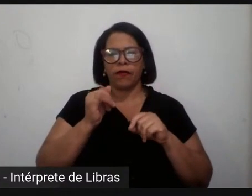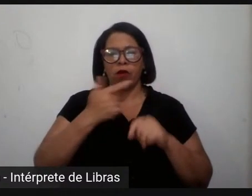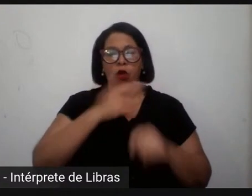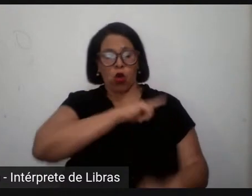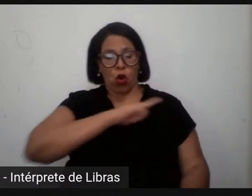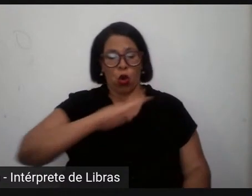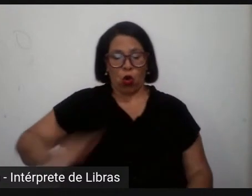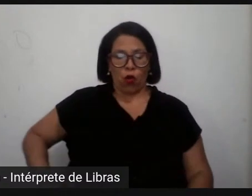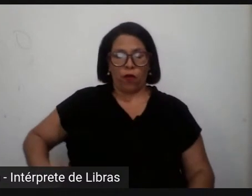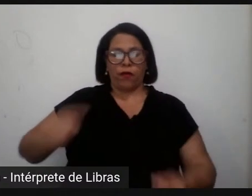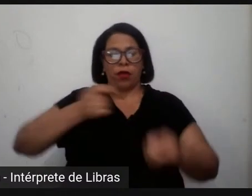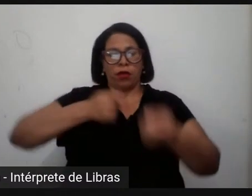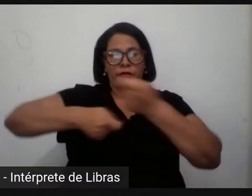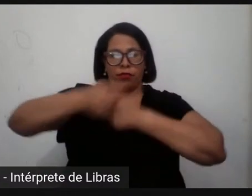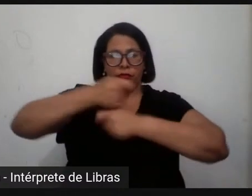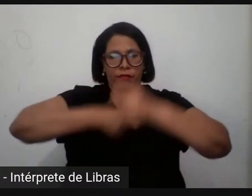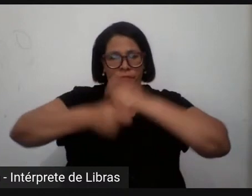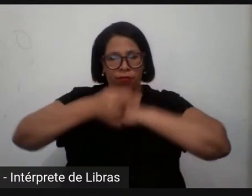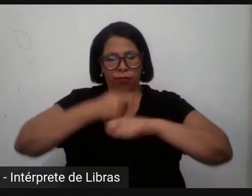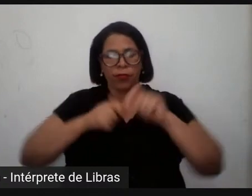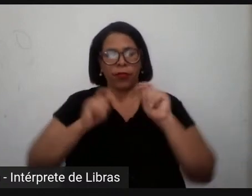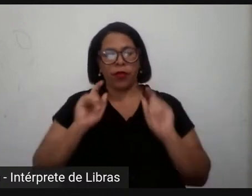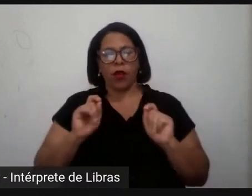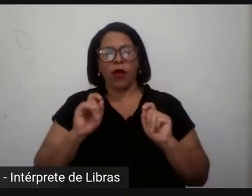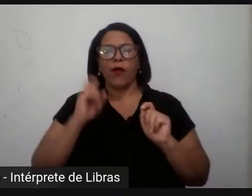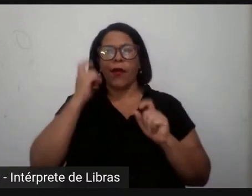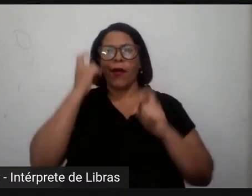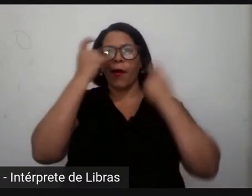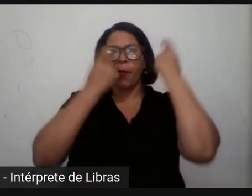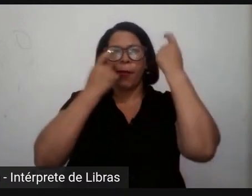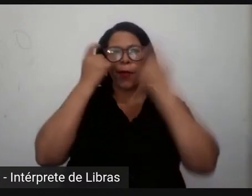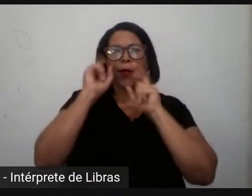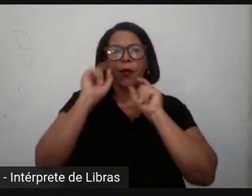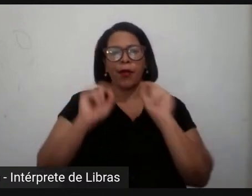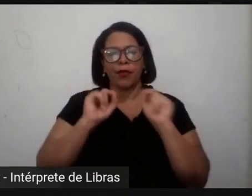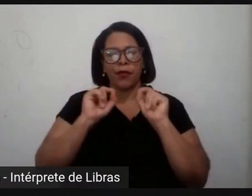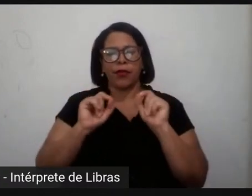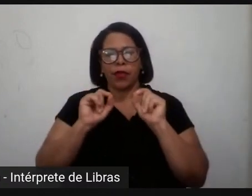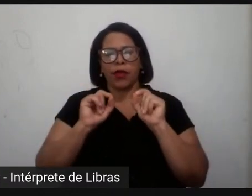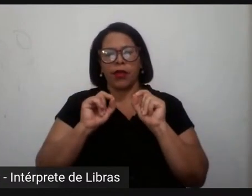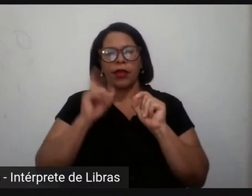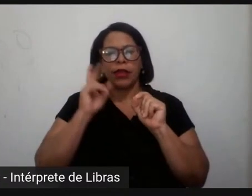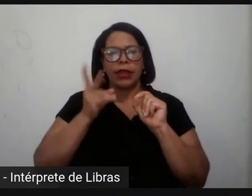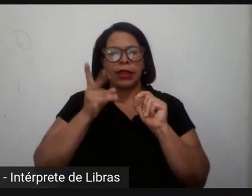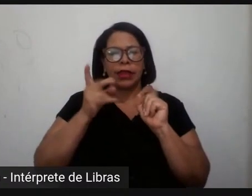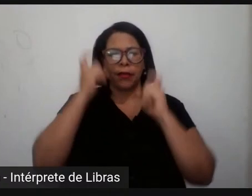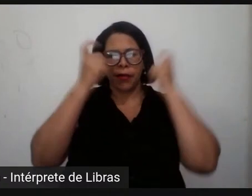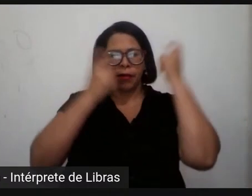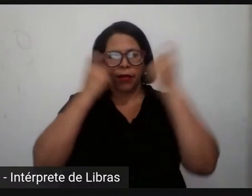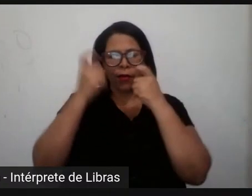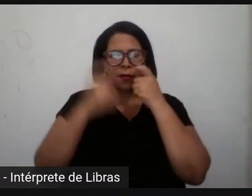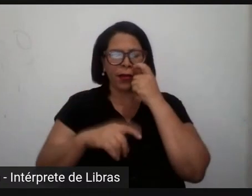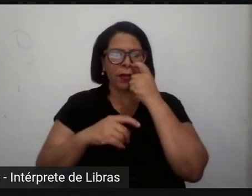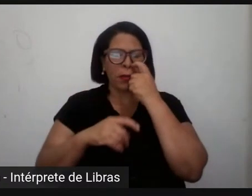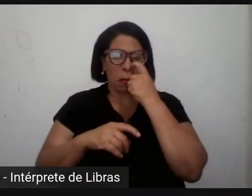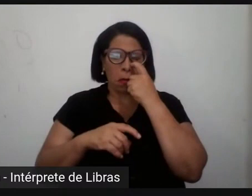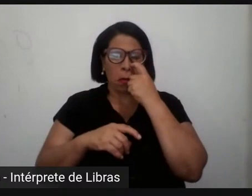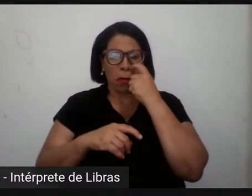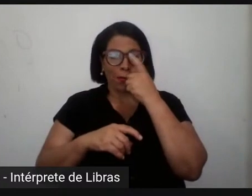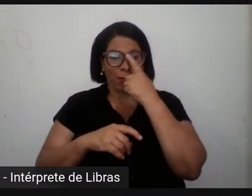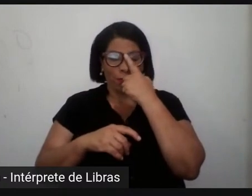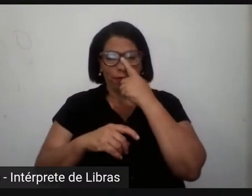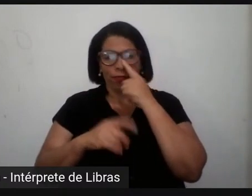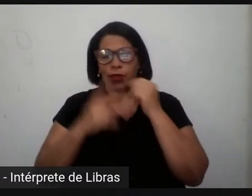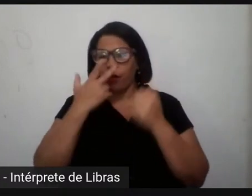mercado, ou essa preocupação excessiva e me parece